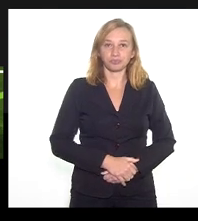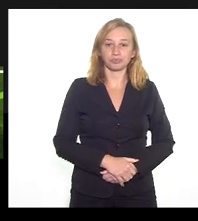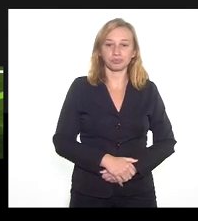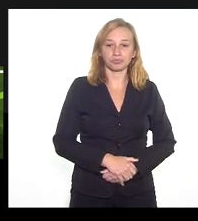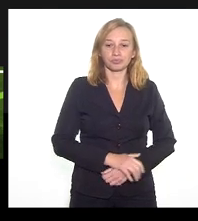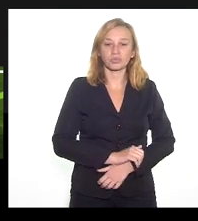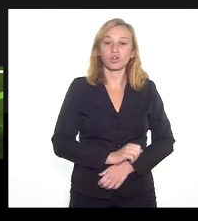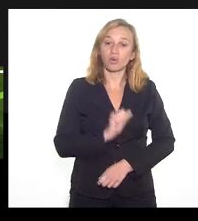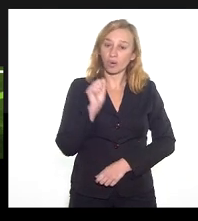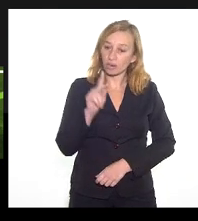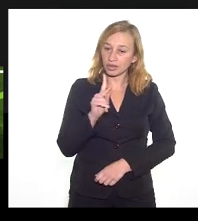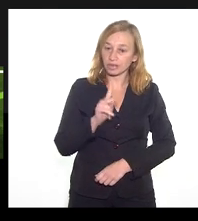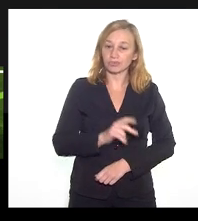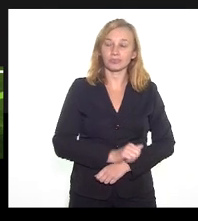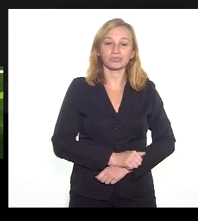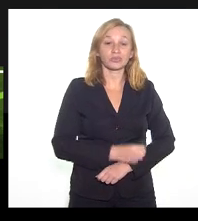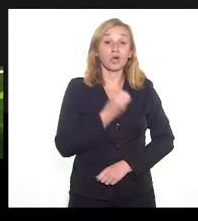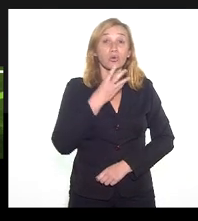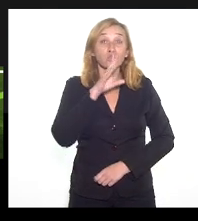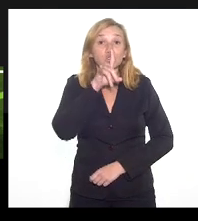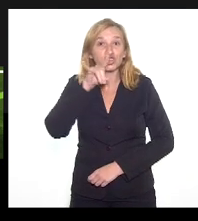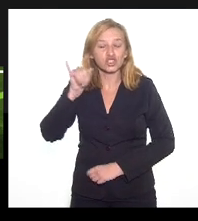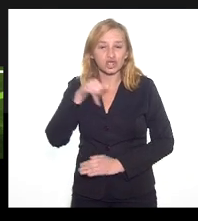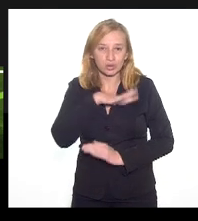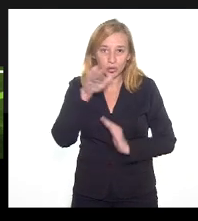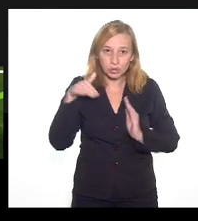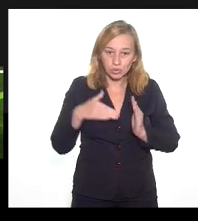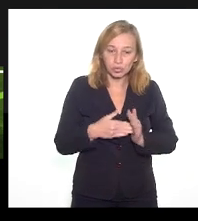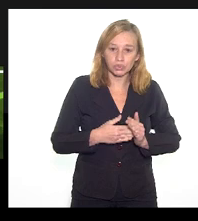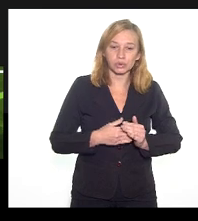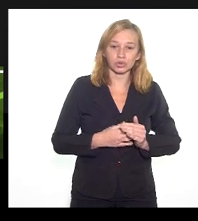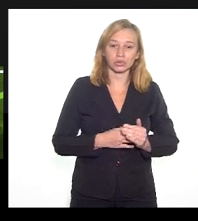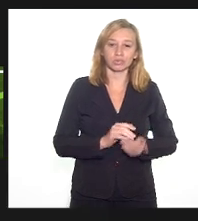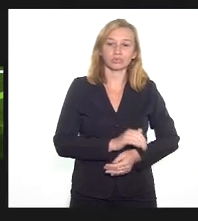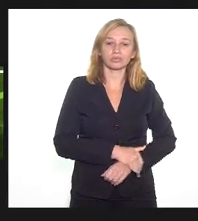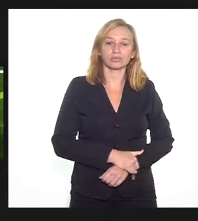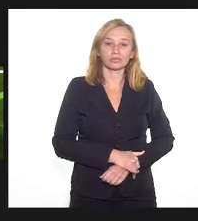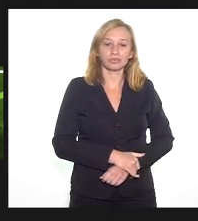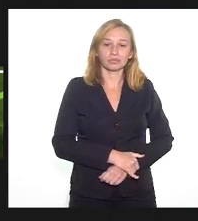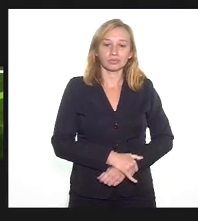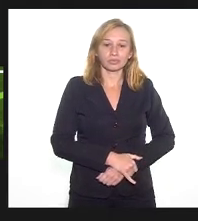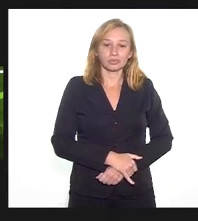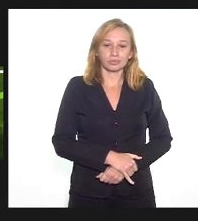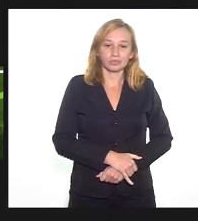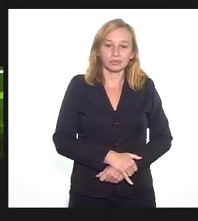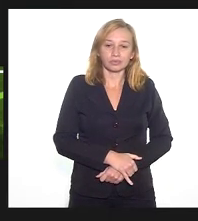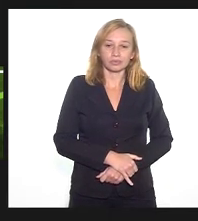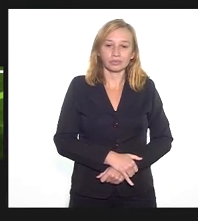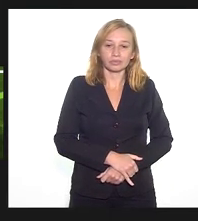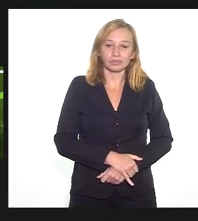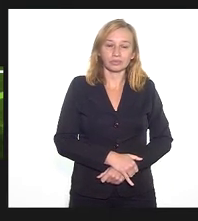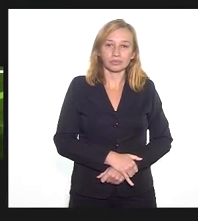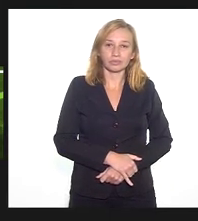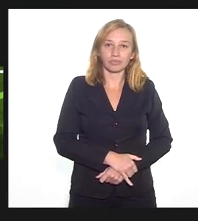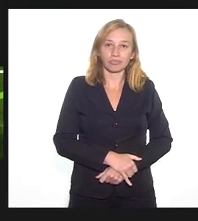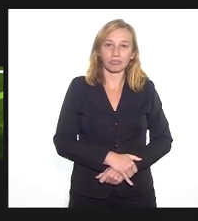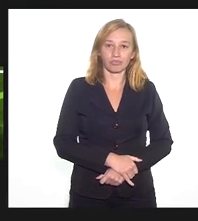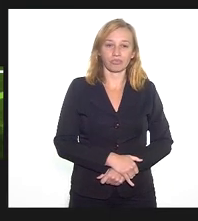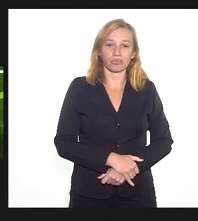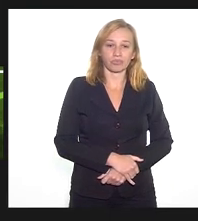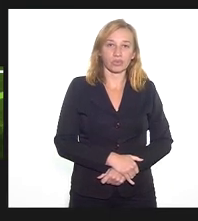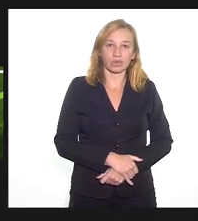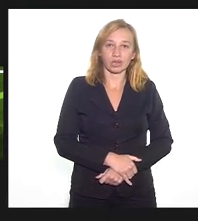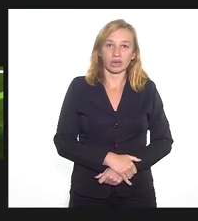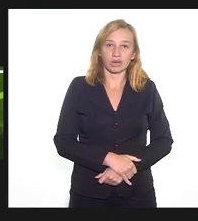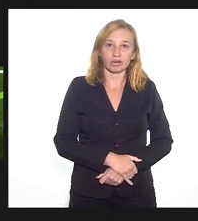Ok. Bom dia a todos e todas e todas, caso tenha algum todos aí. Queria deixar aqui a minha